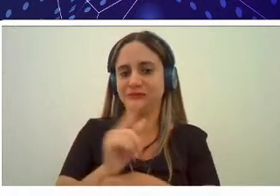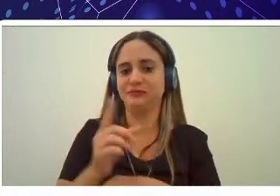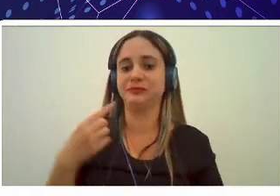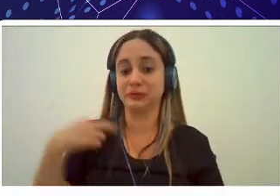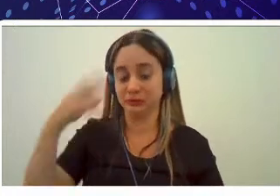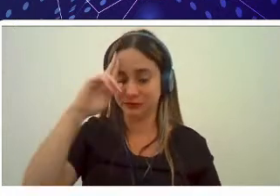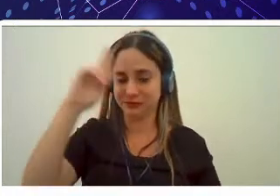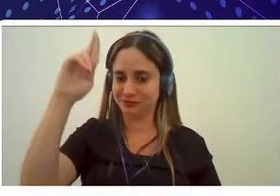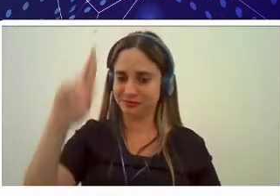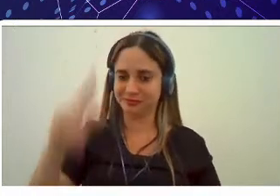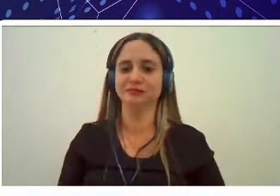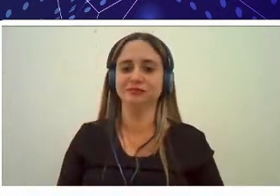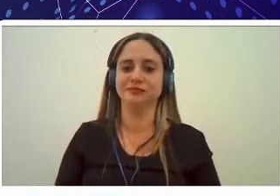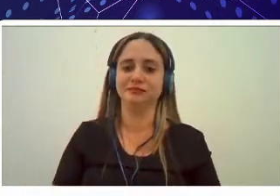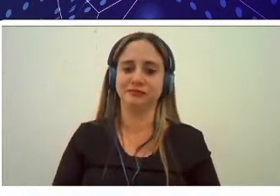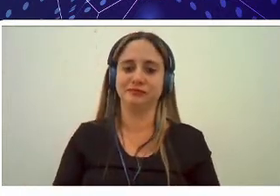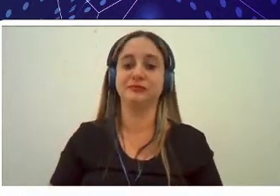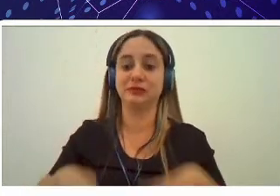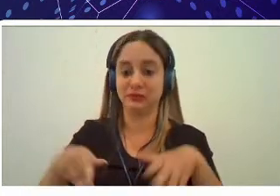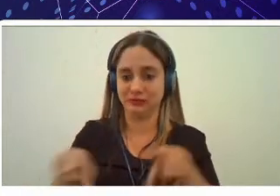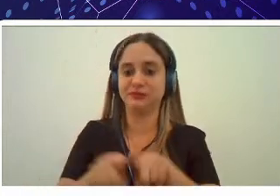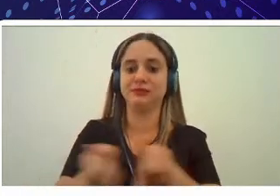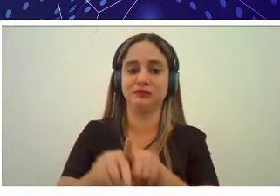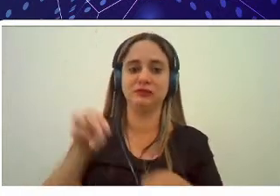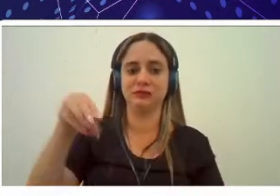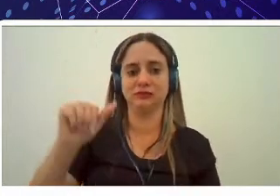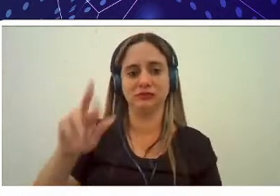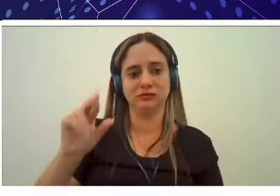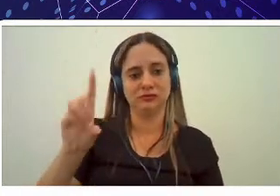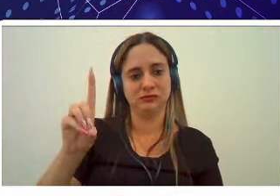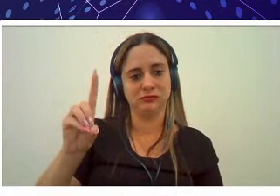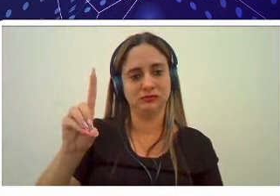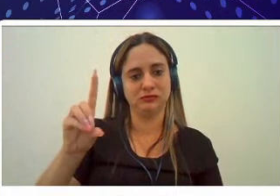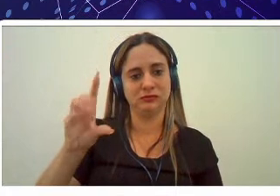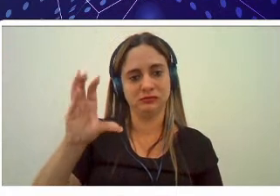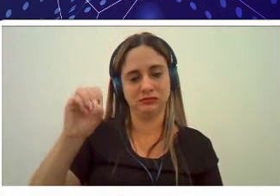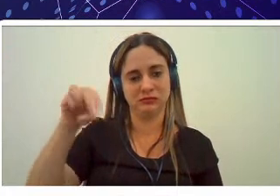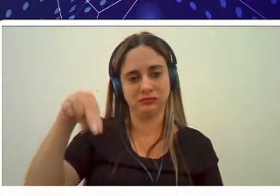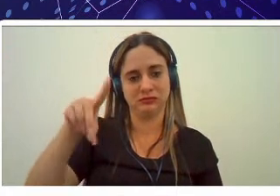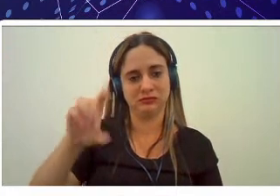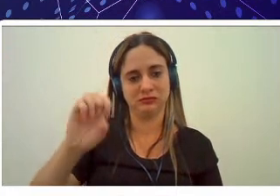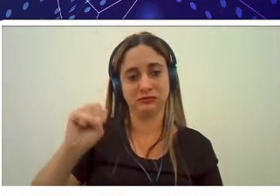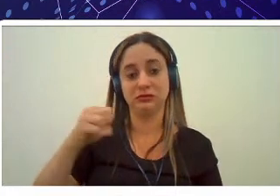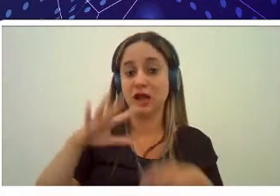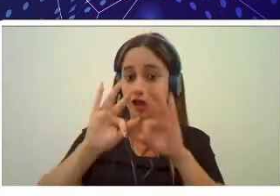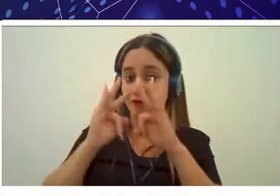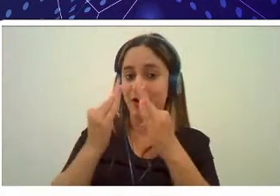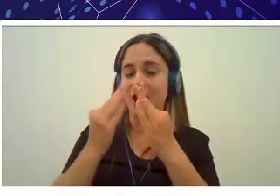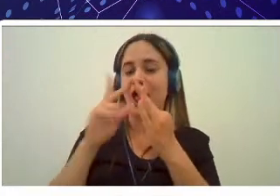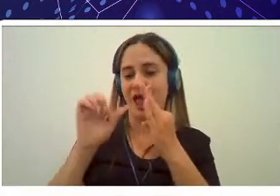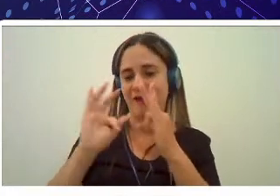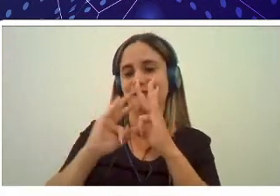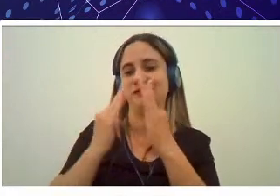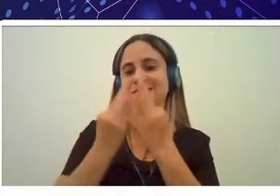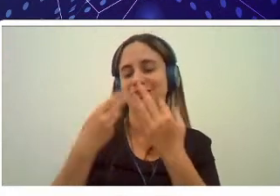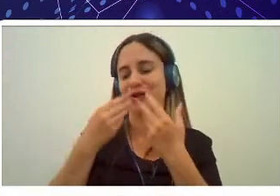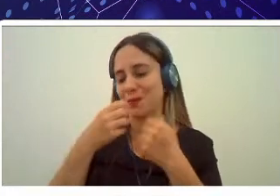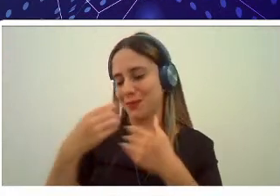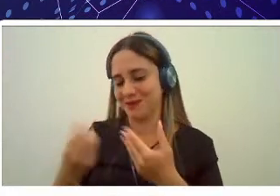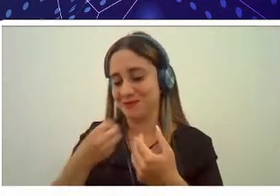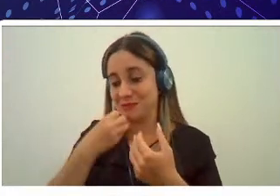campus então assim como Marcones falou é uma família e nós estamos aqui para receber vocês